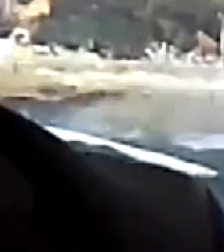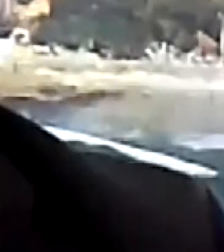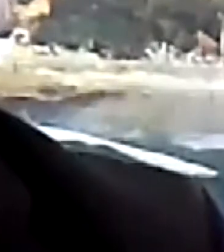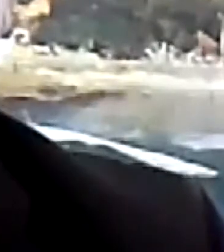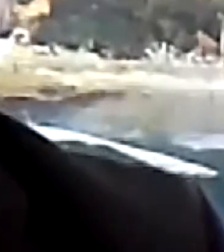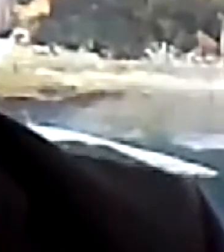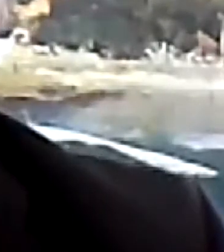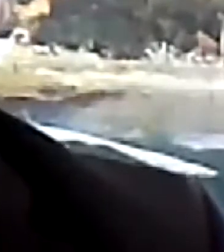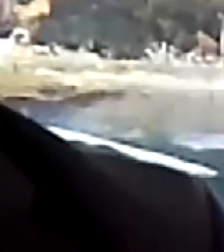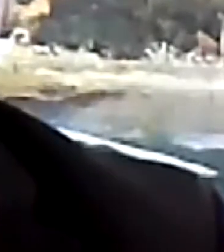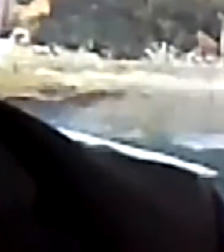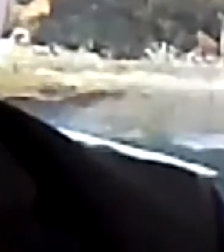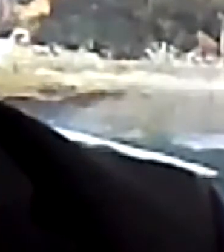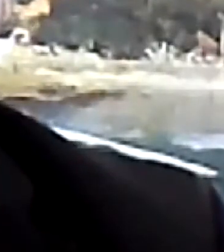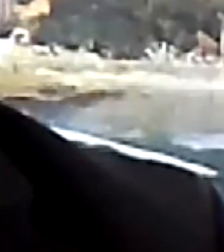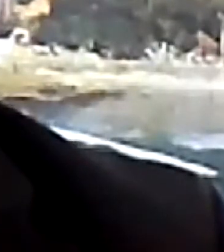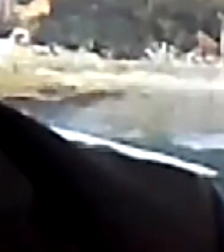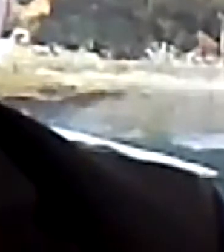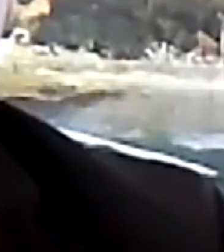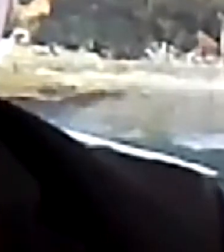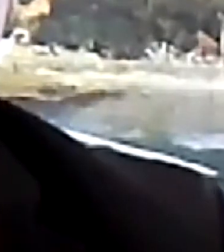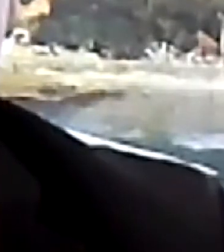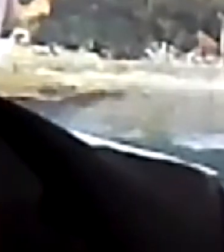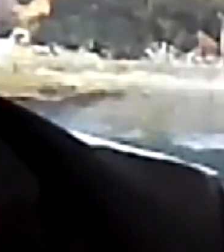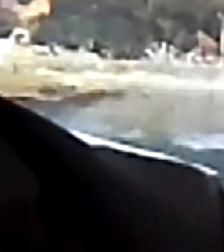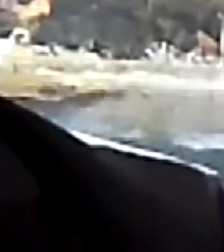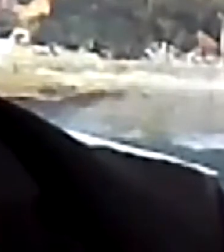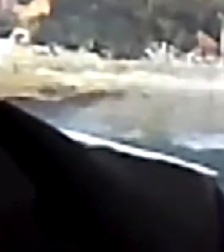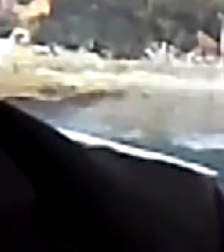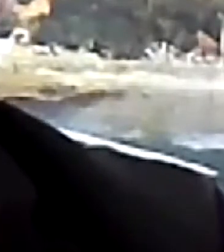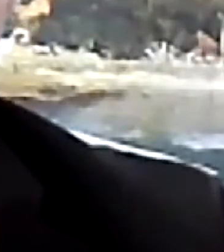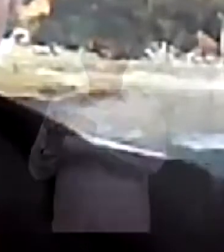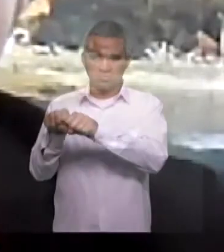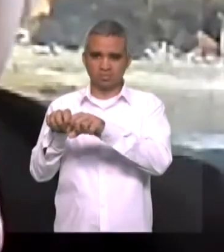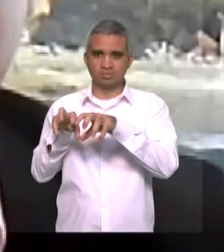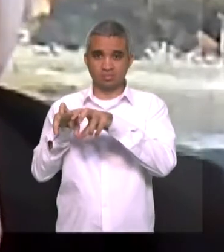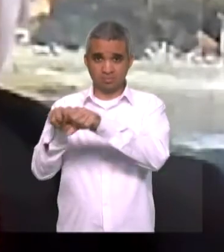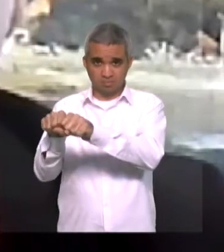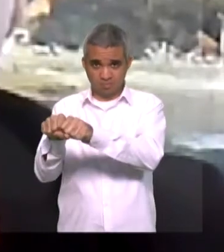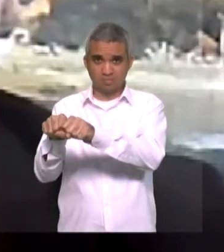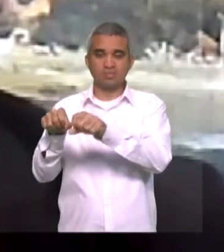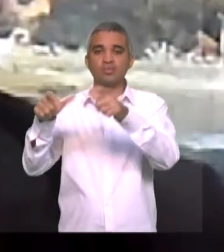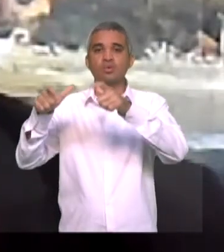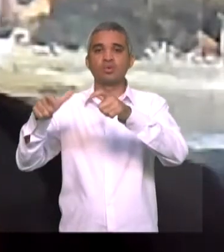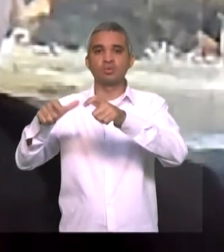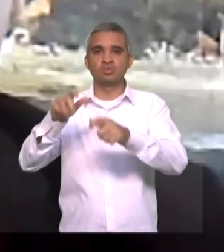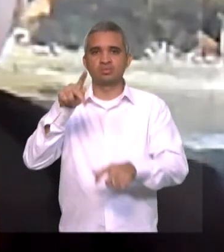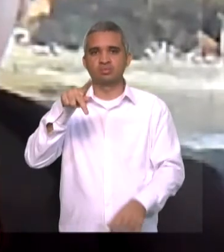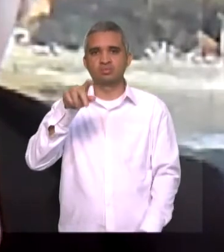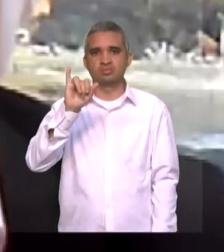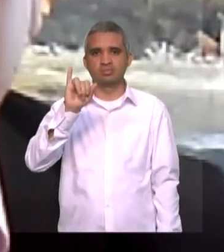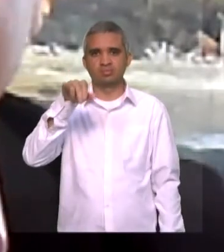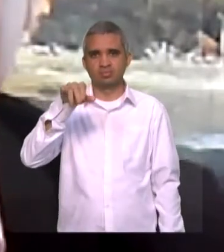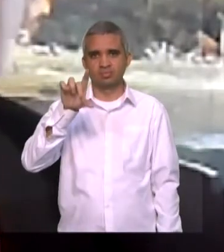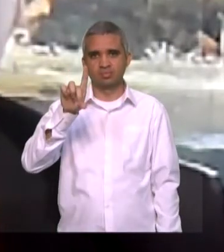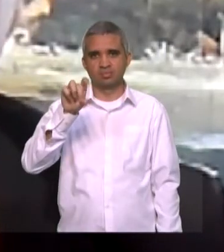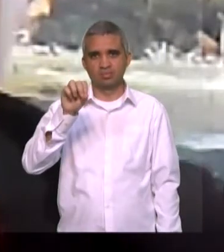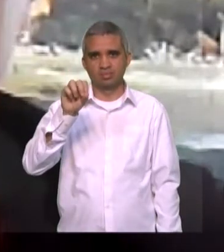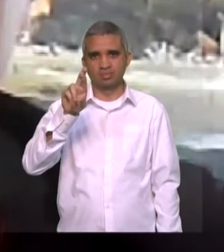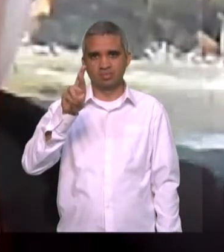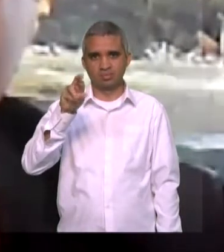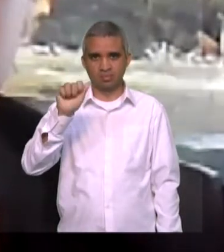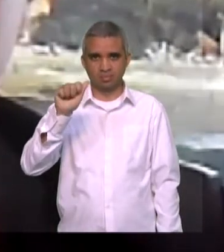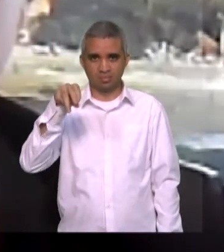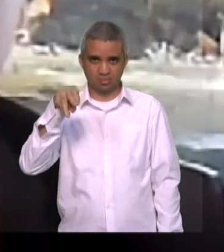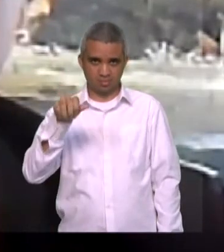preocupante e o governo do Estado precisa dar mais atenção, e não atenção, e politiqueira, e não dar atenção ao